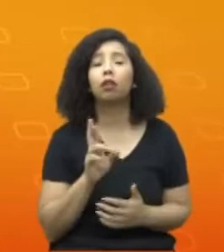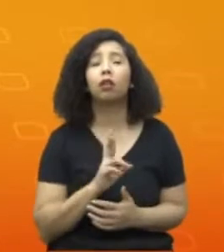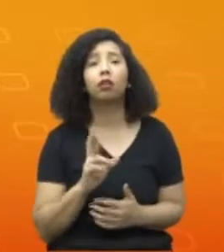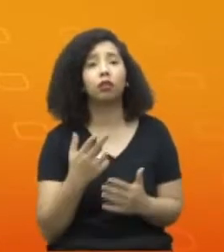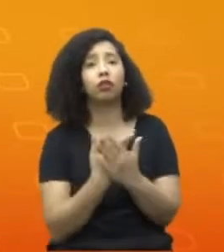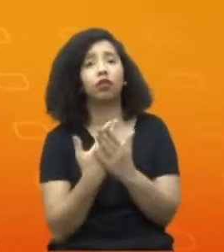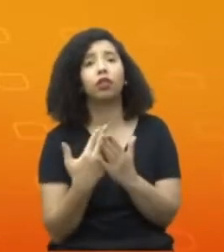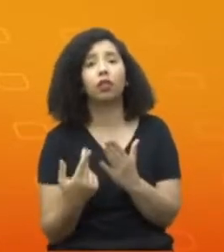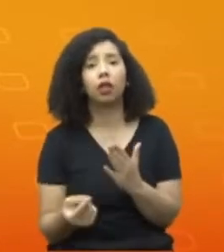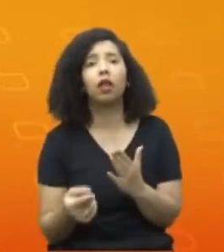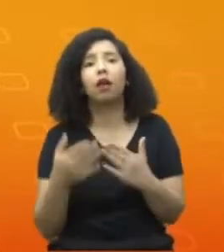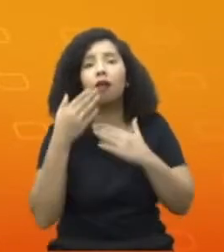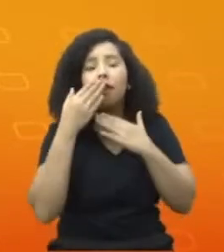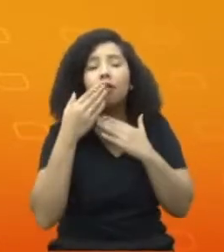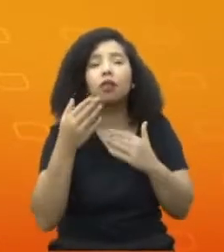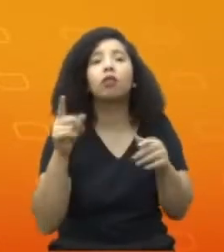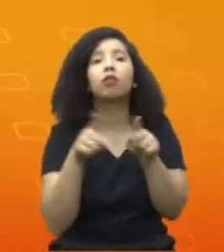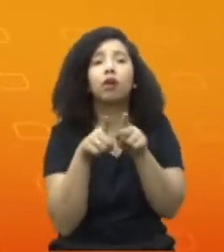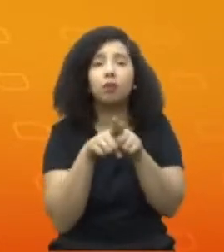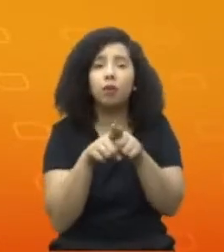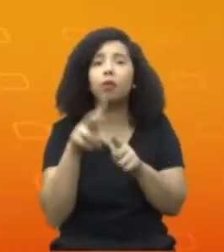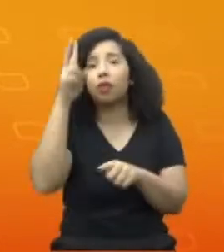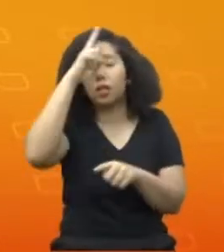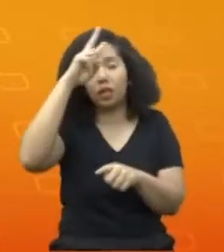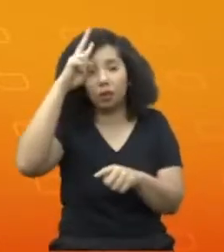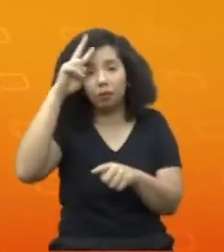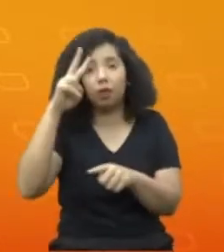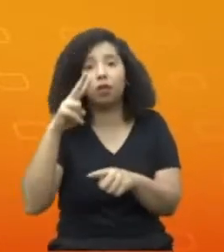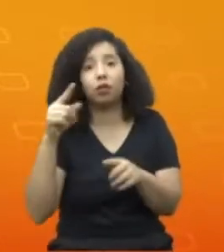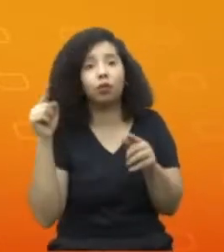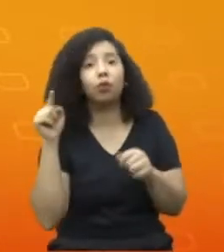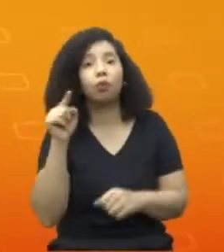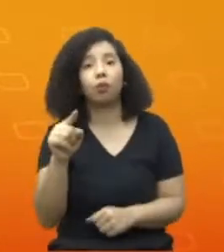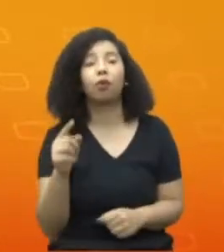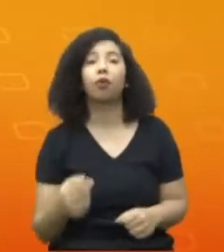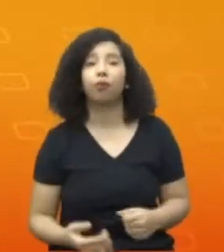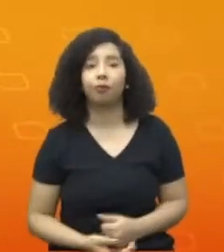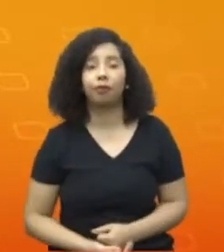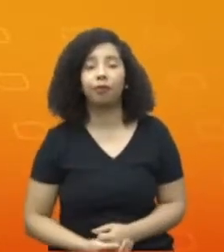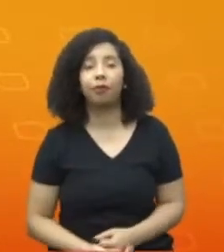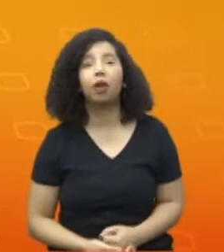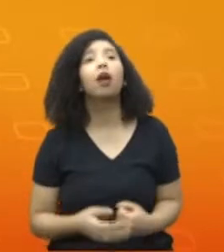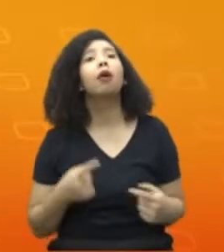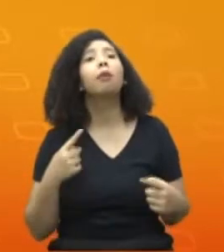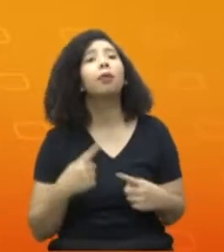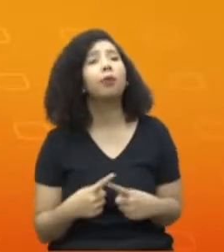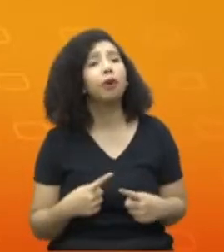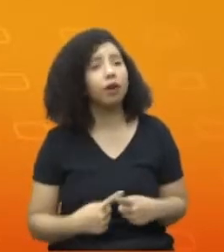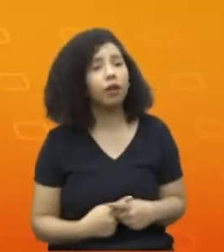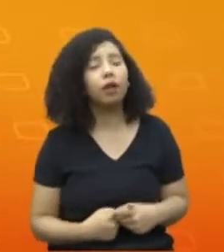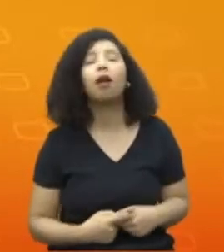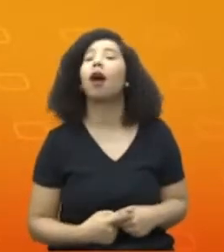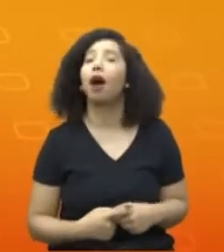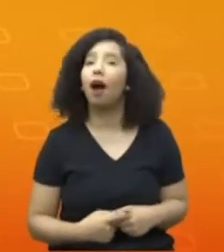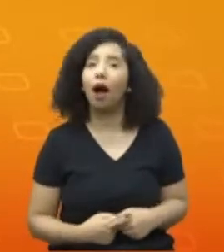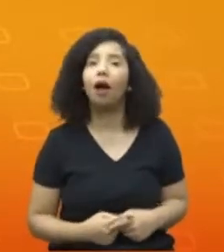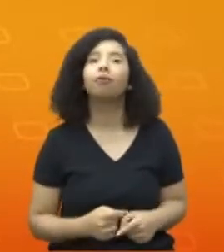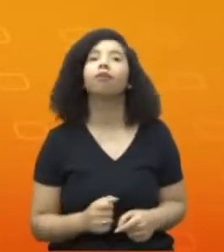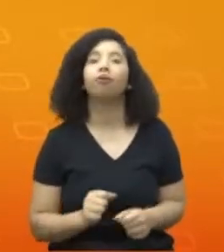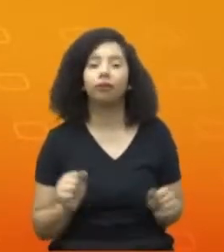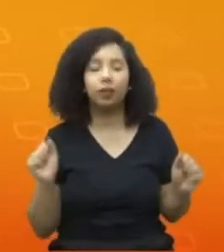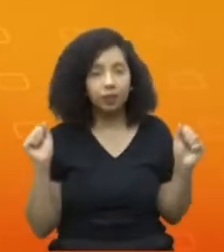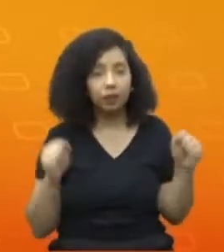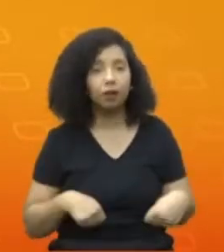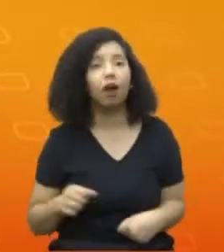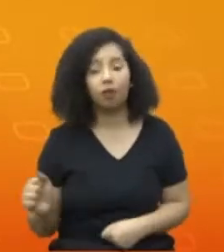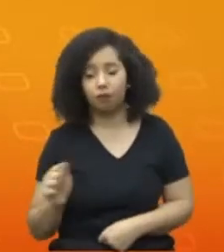Agradeço, Moreno, muito obrigado, professor, por ter lembrado isso daí. Que é algo, Max, que também enriquece ali tudo